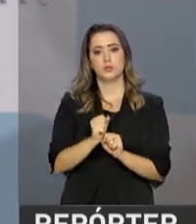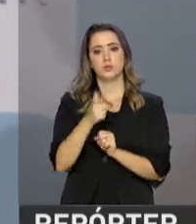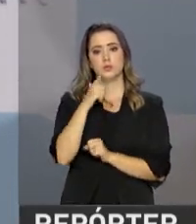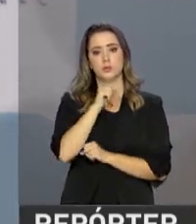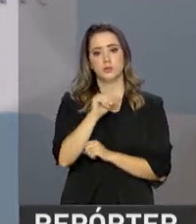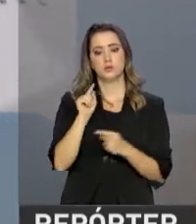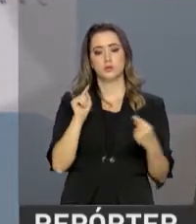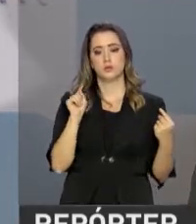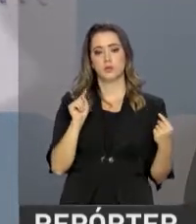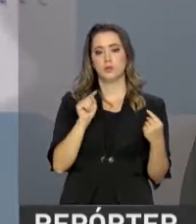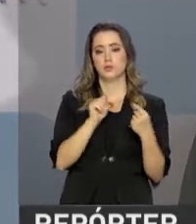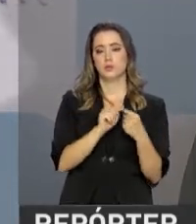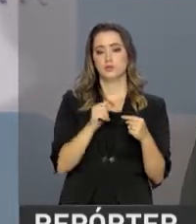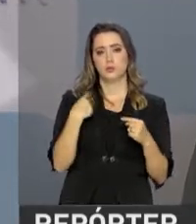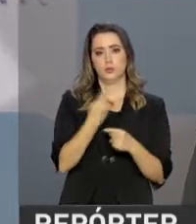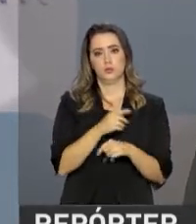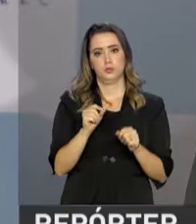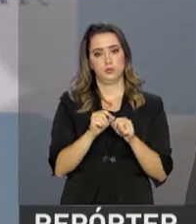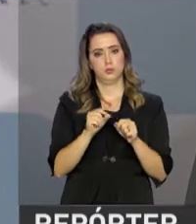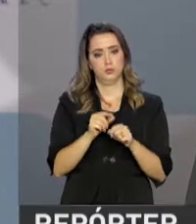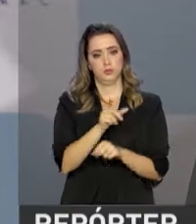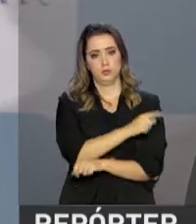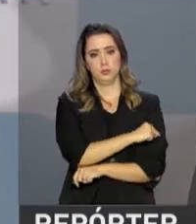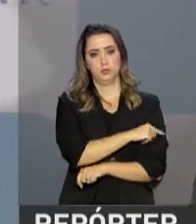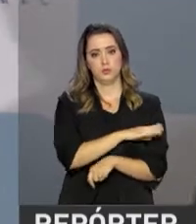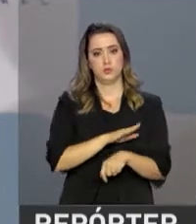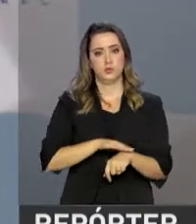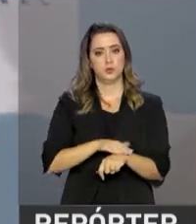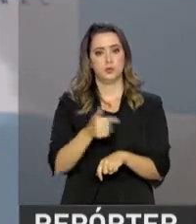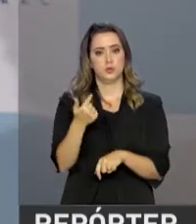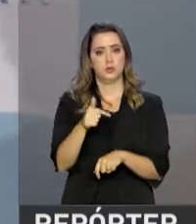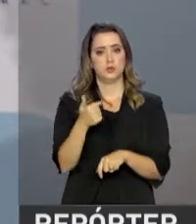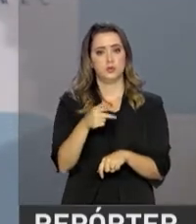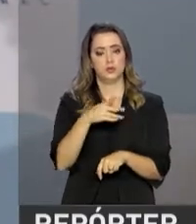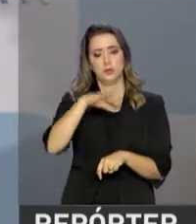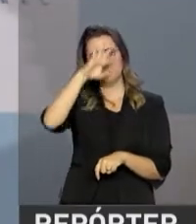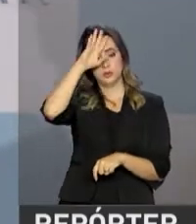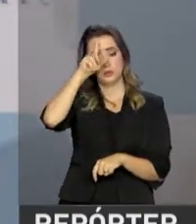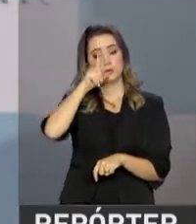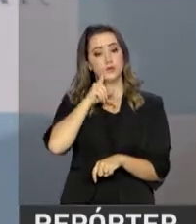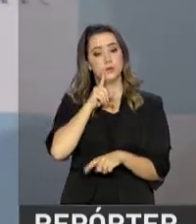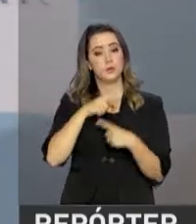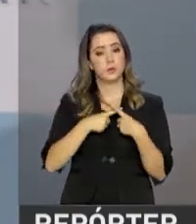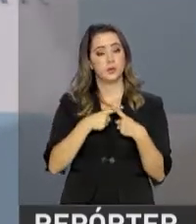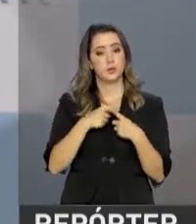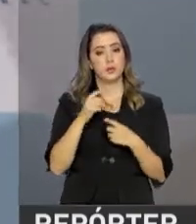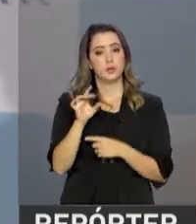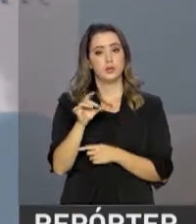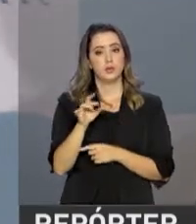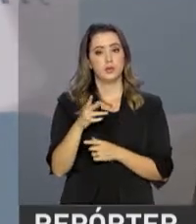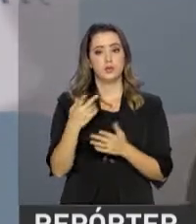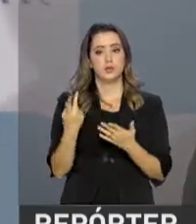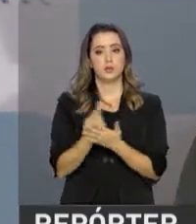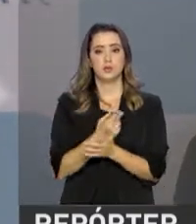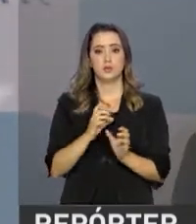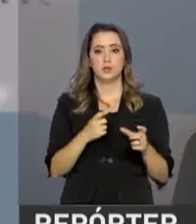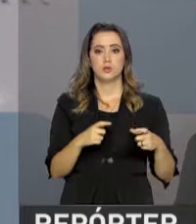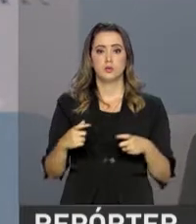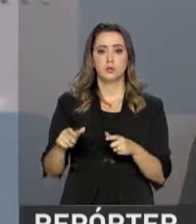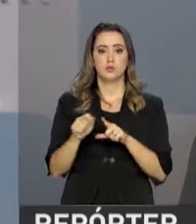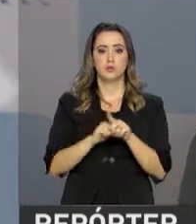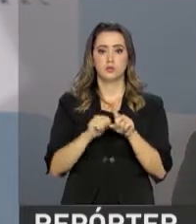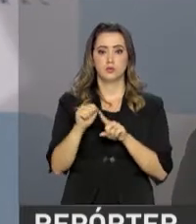os objetivos. Nós estaremos fazendo a vacinação no momento em que nem se falará em casos de febre amarela, porque ela só acontece nesses